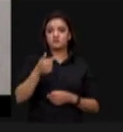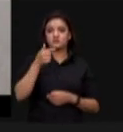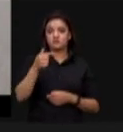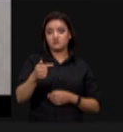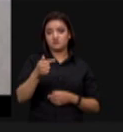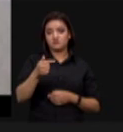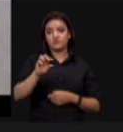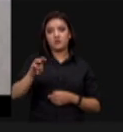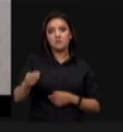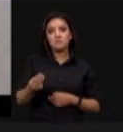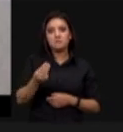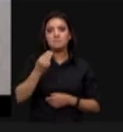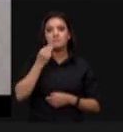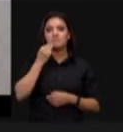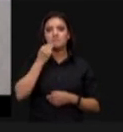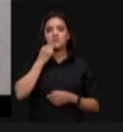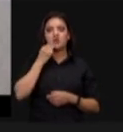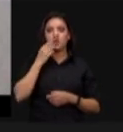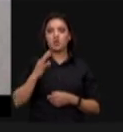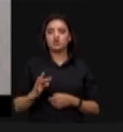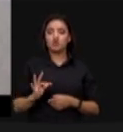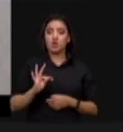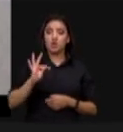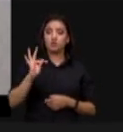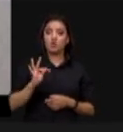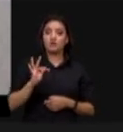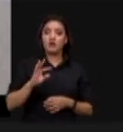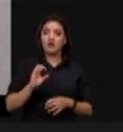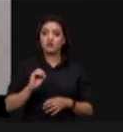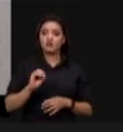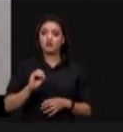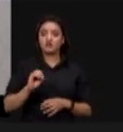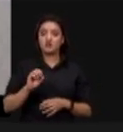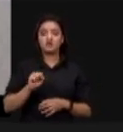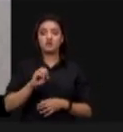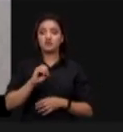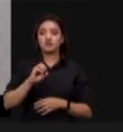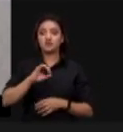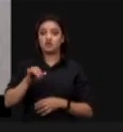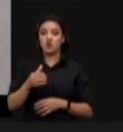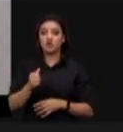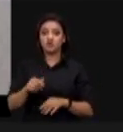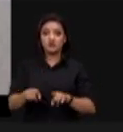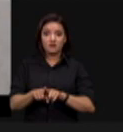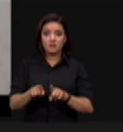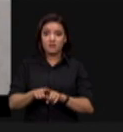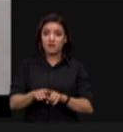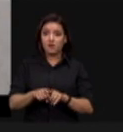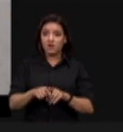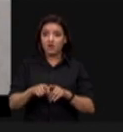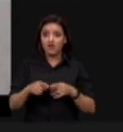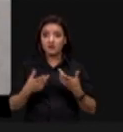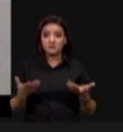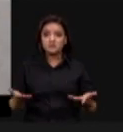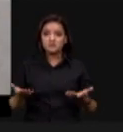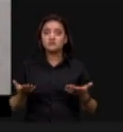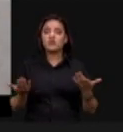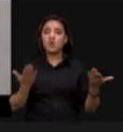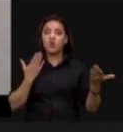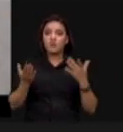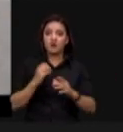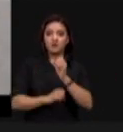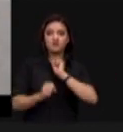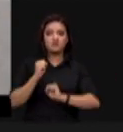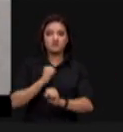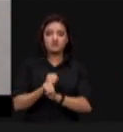milhões de soja. Contra 68 milhões exportadas do mesmo período no ano passado. Carnes de 4